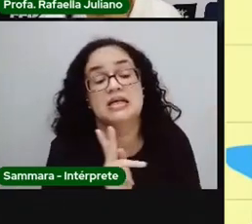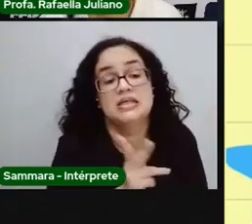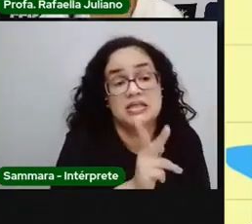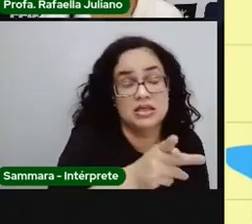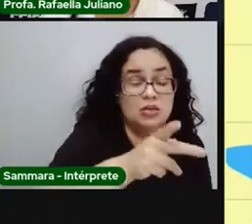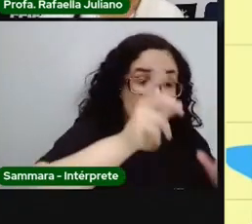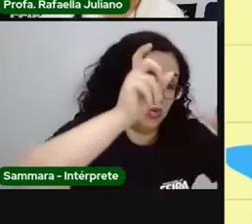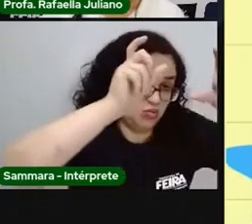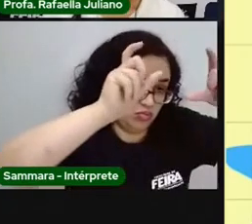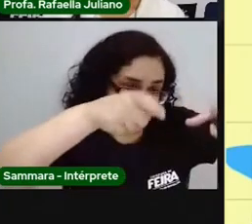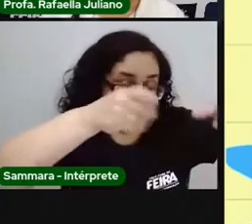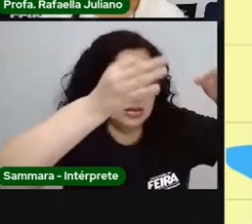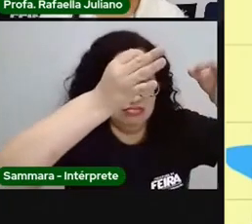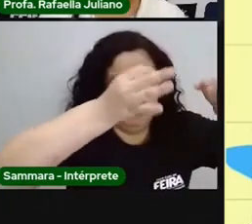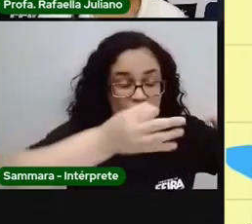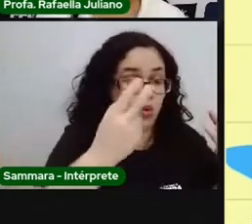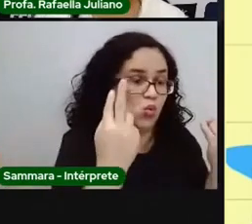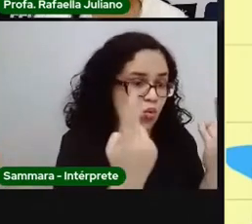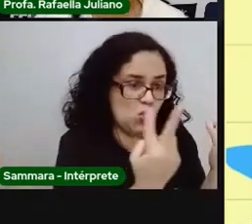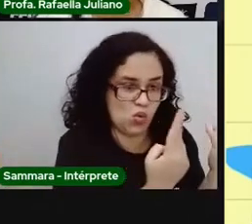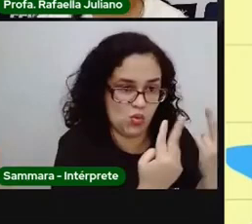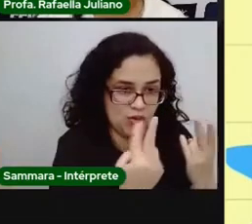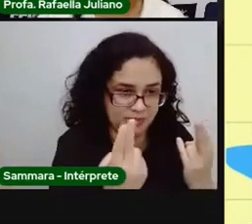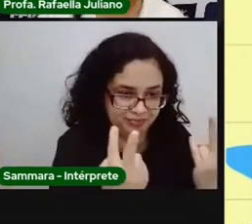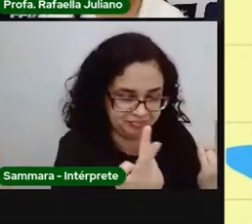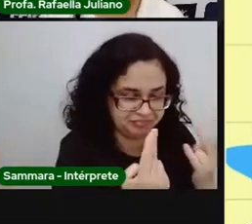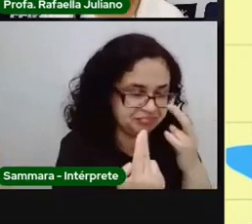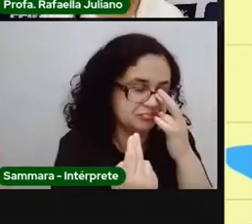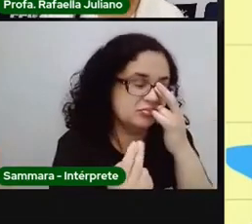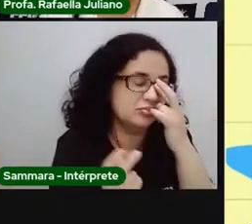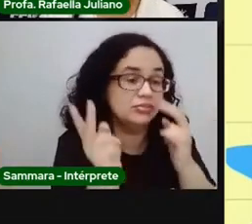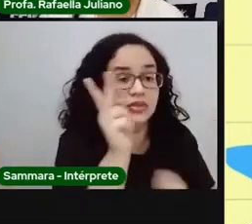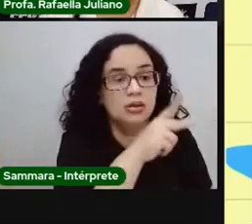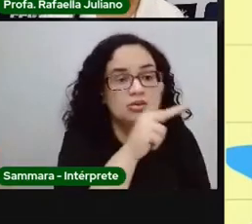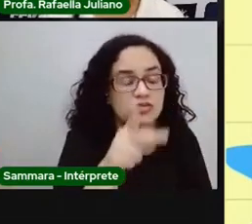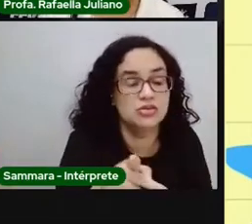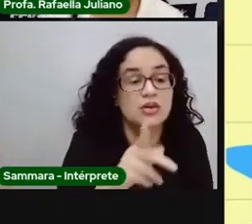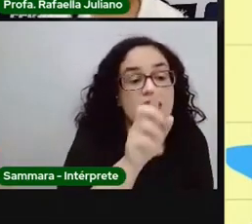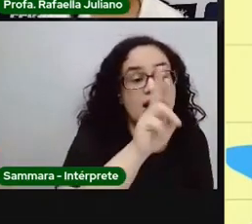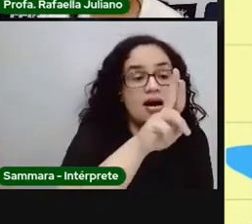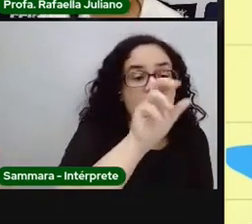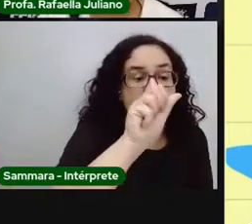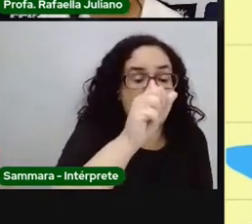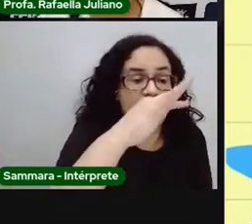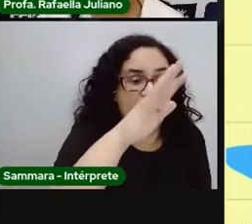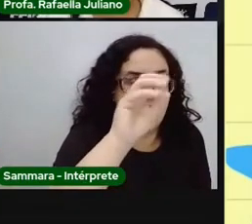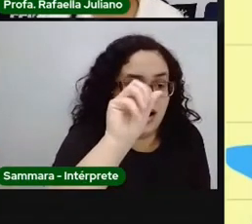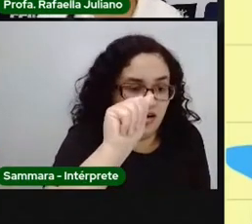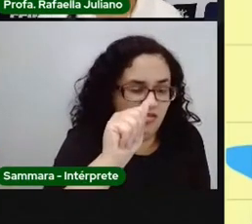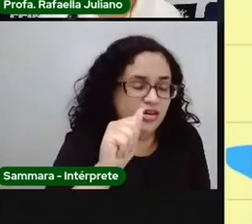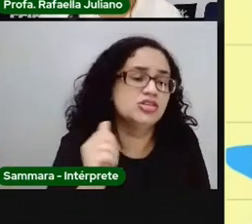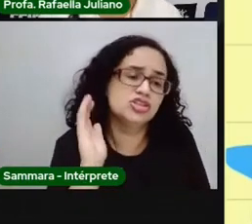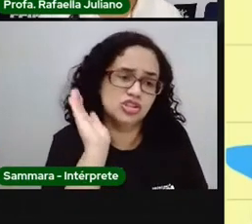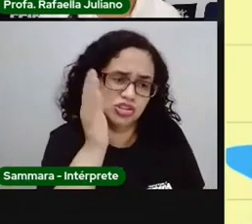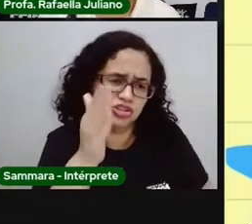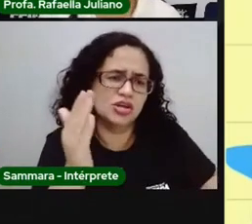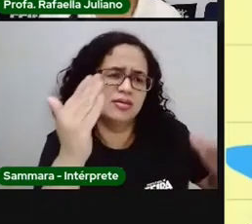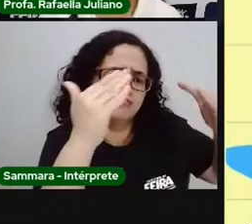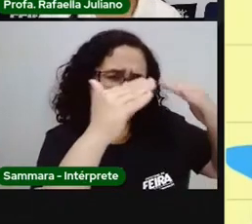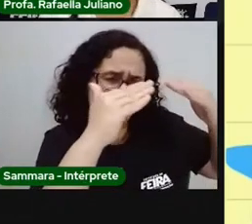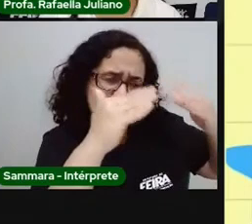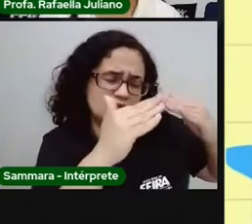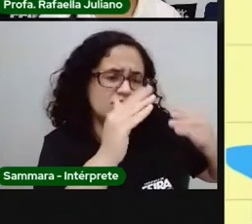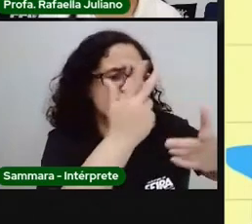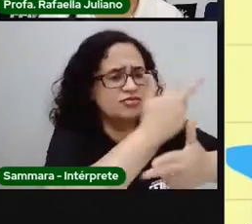bairro? Pro Rafa, tenho uma curiosidade pra contar pra vocês. Pro Rafa já morou em vários bairros da cidade de